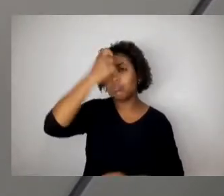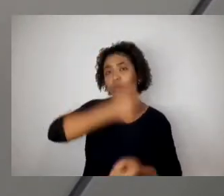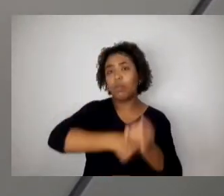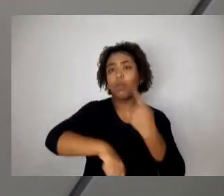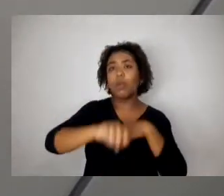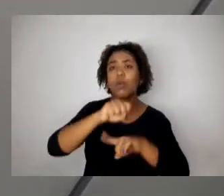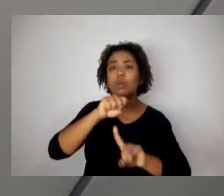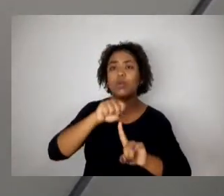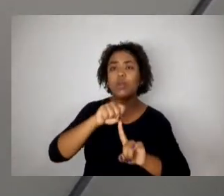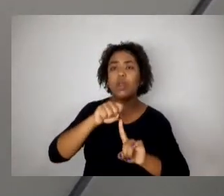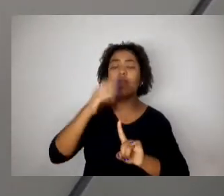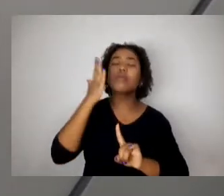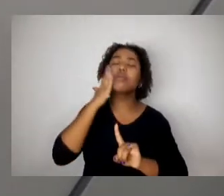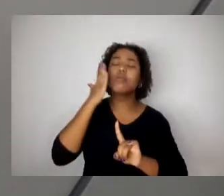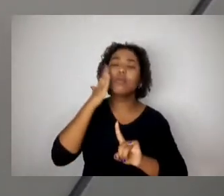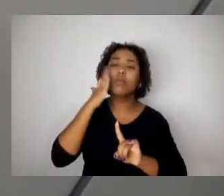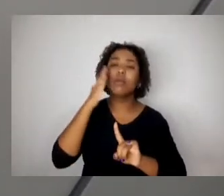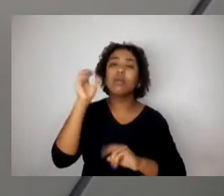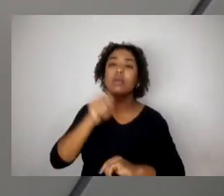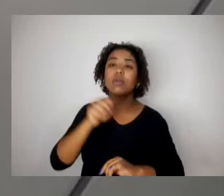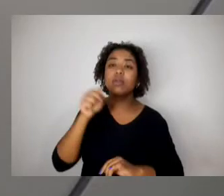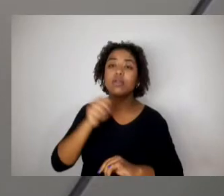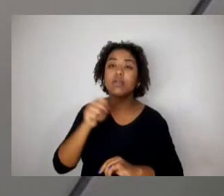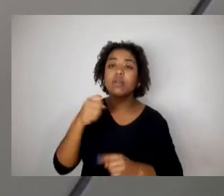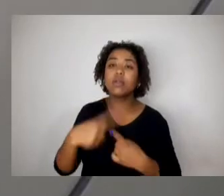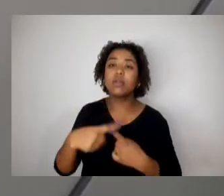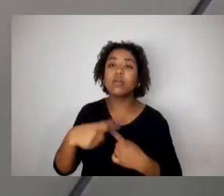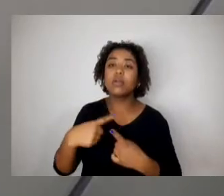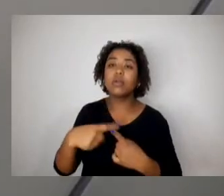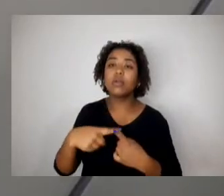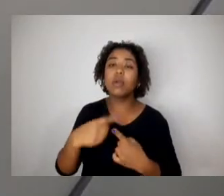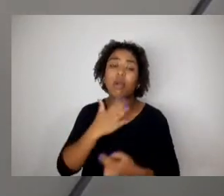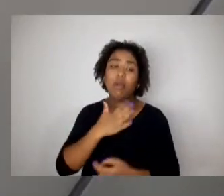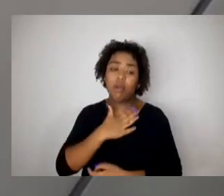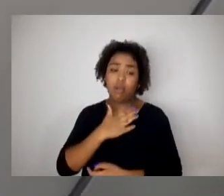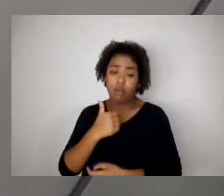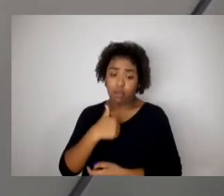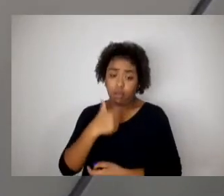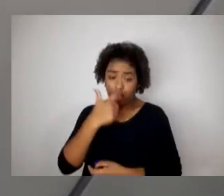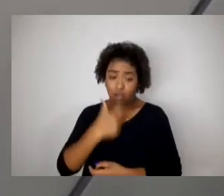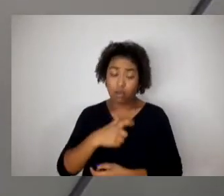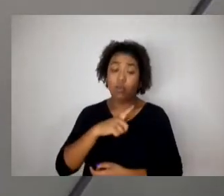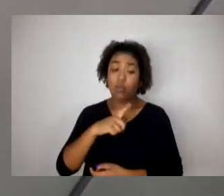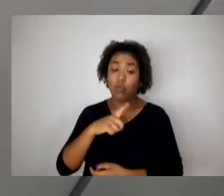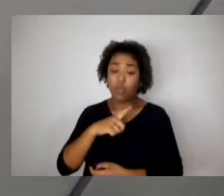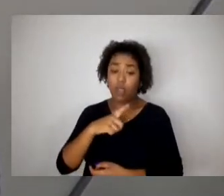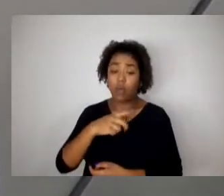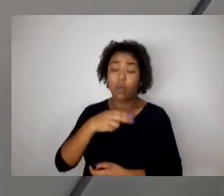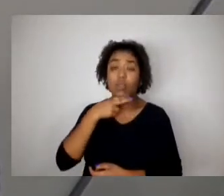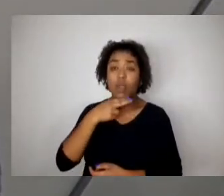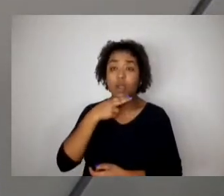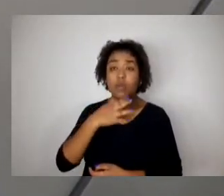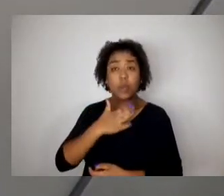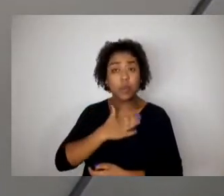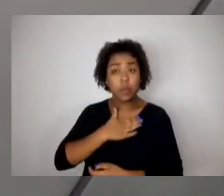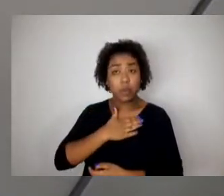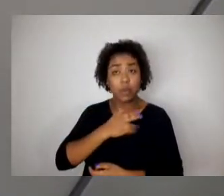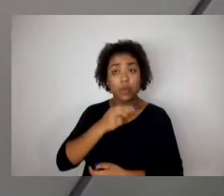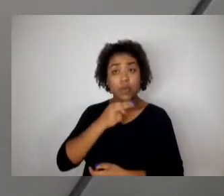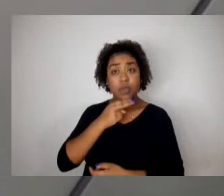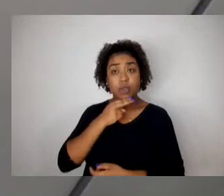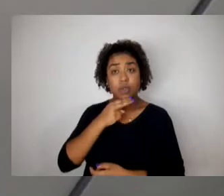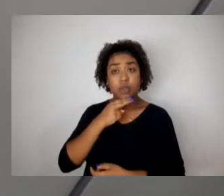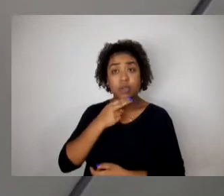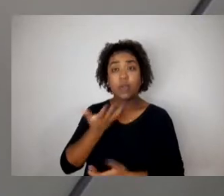eu tenho eu tenho netos e eu quero que os meus netos, eles tenham uma educação normal, uma educação